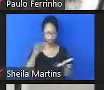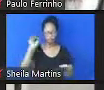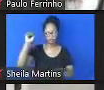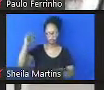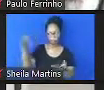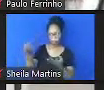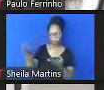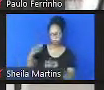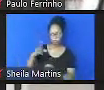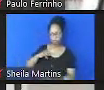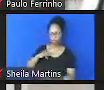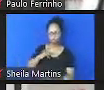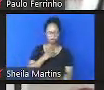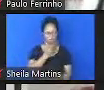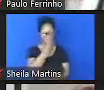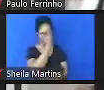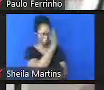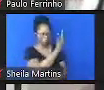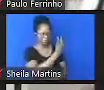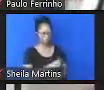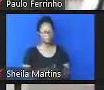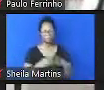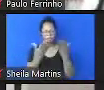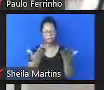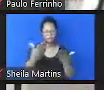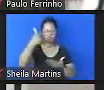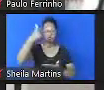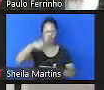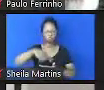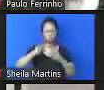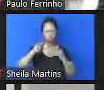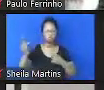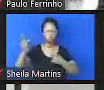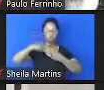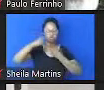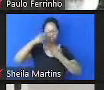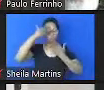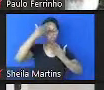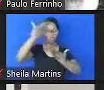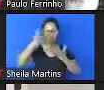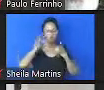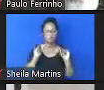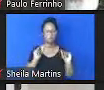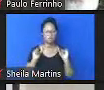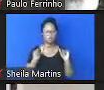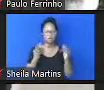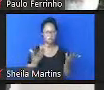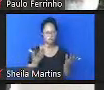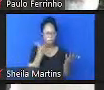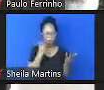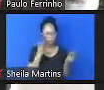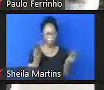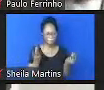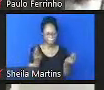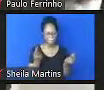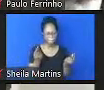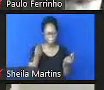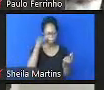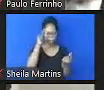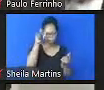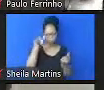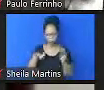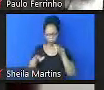Jorge. Ok, obrigado, Rita. Então, novamente, volto a agradecer na pessoa da